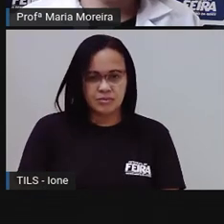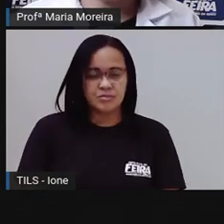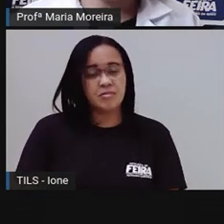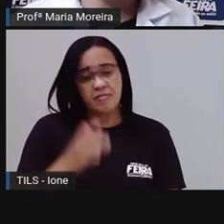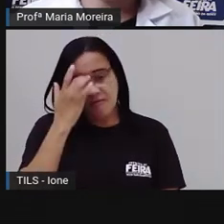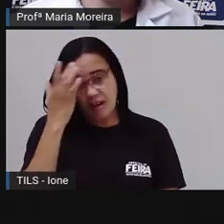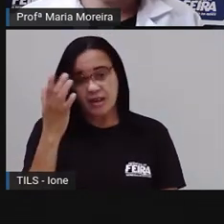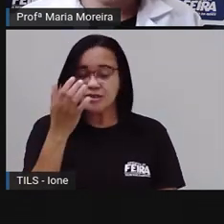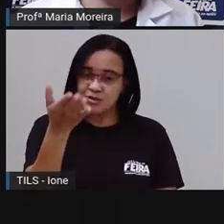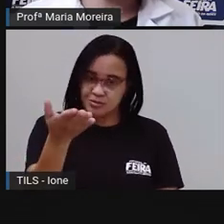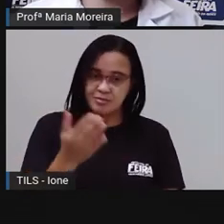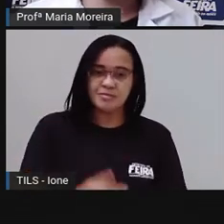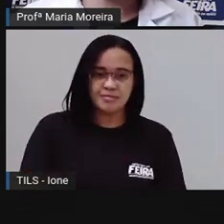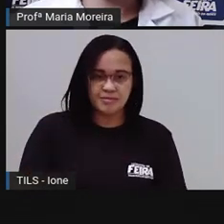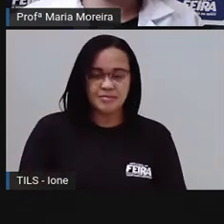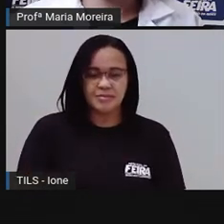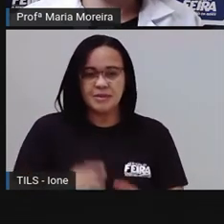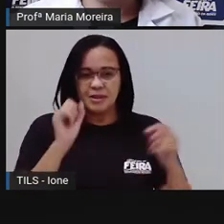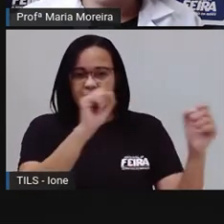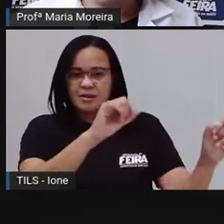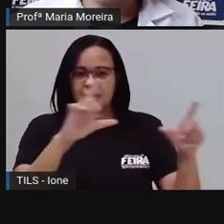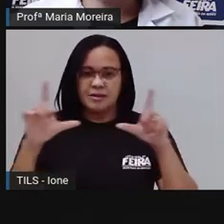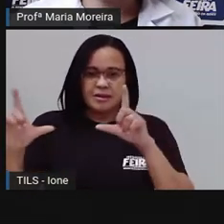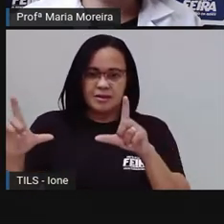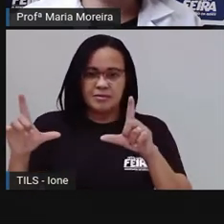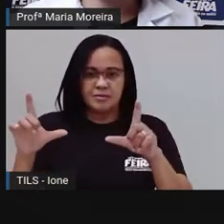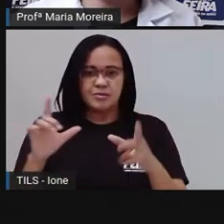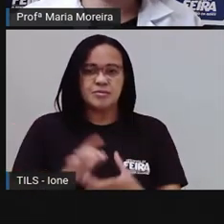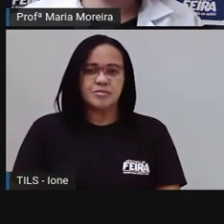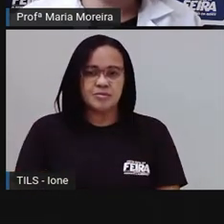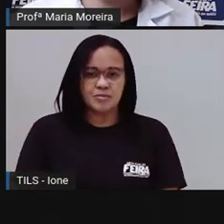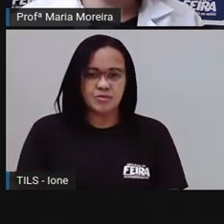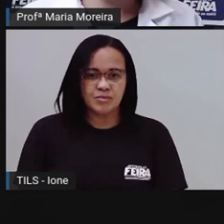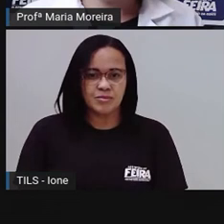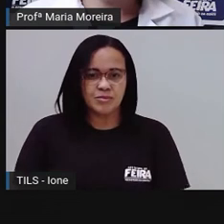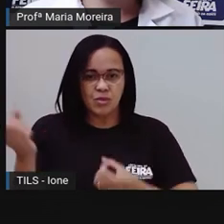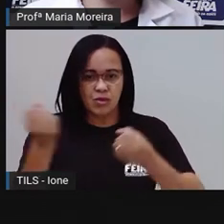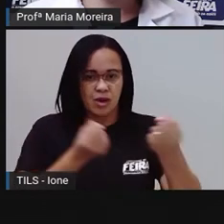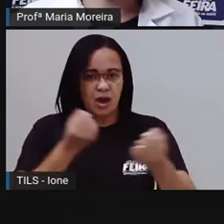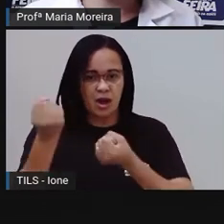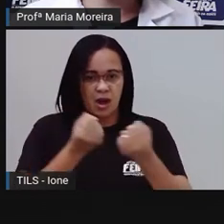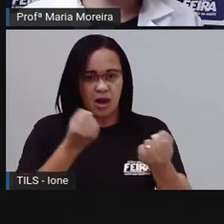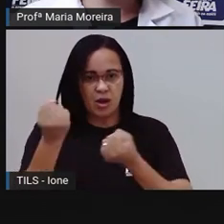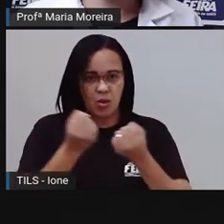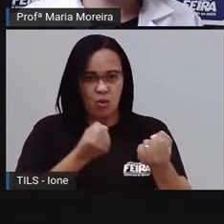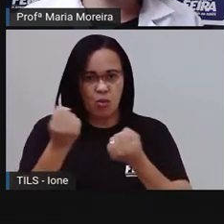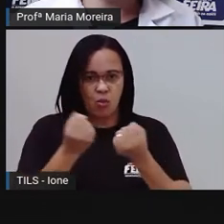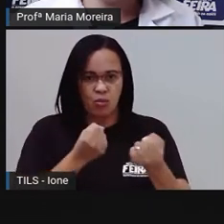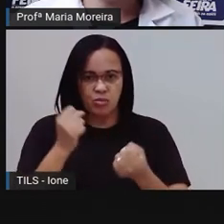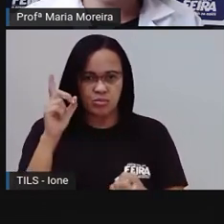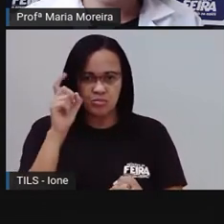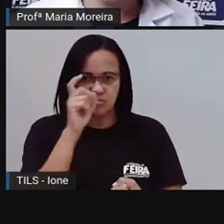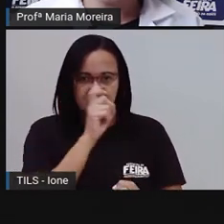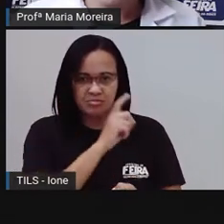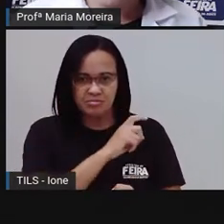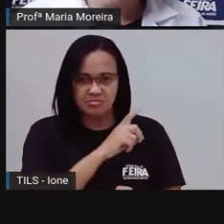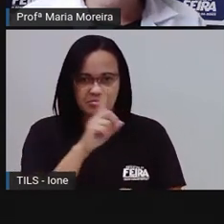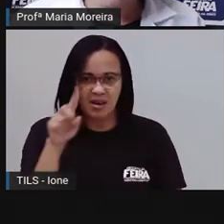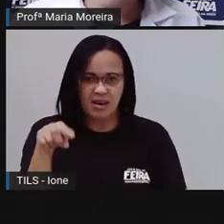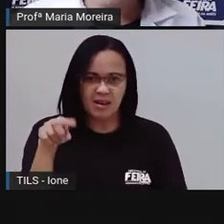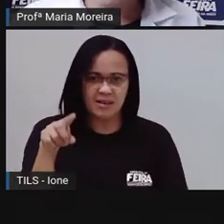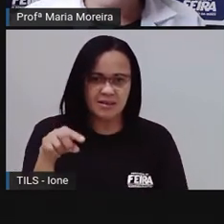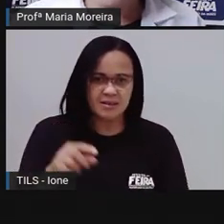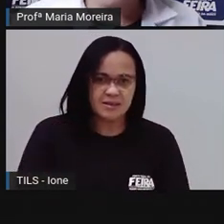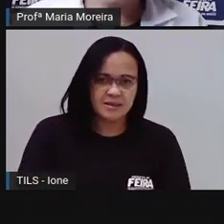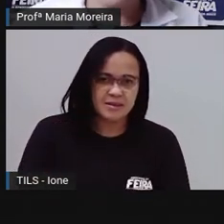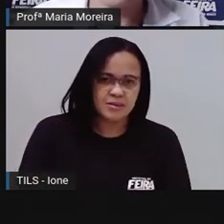fácil esse. Agora a gente vai completar com um carro, gente. Ficou um pouquinho mais difícil. Vamos pro outro carro. O